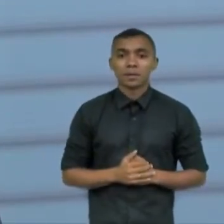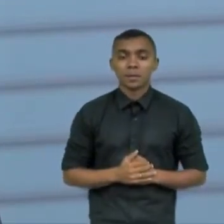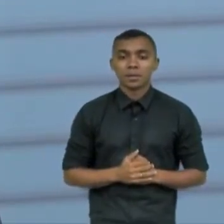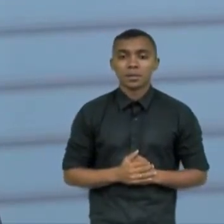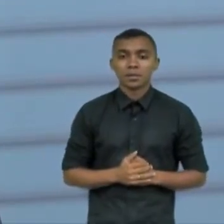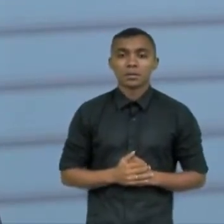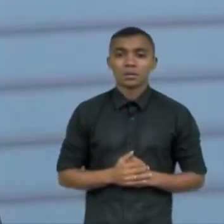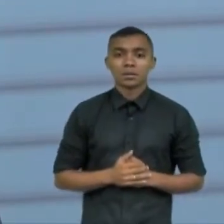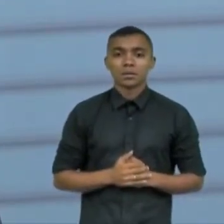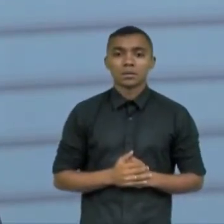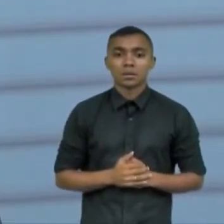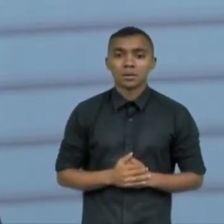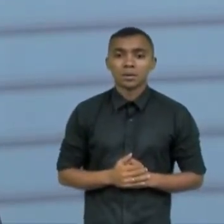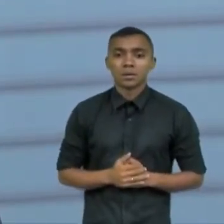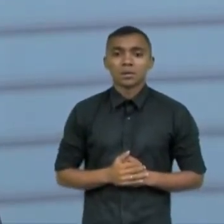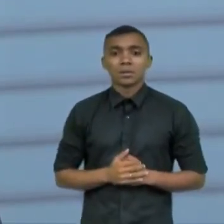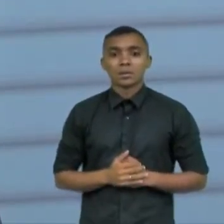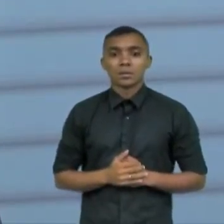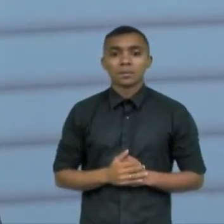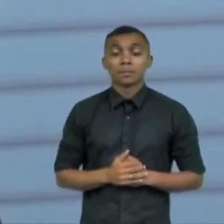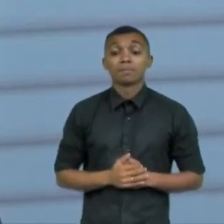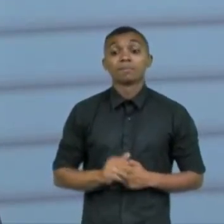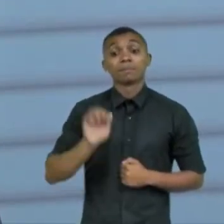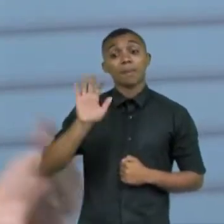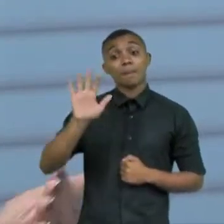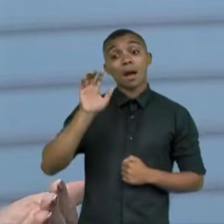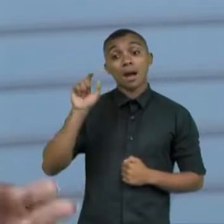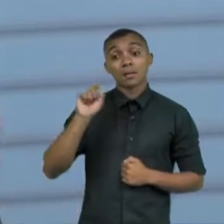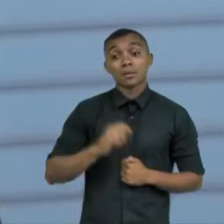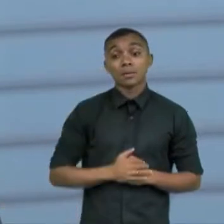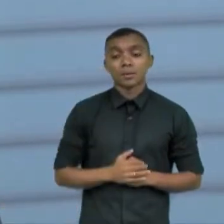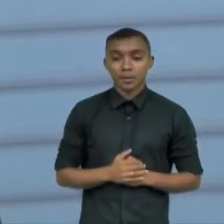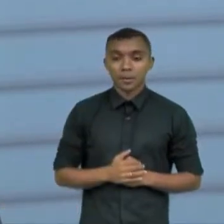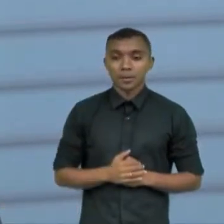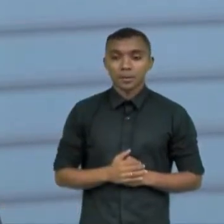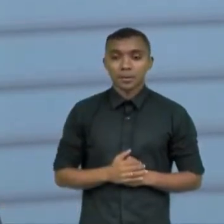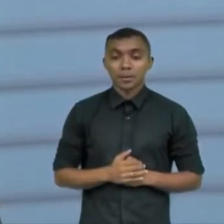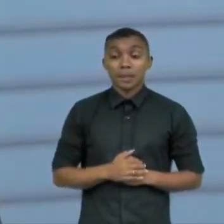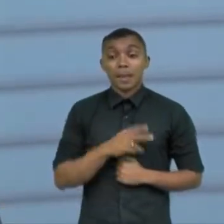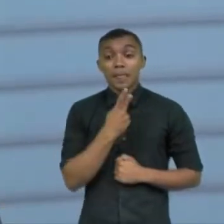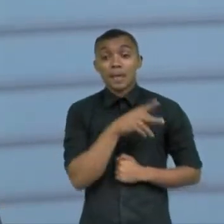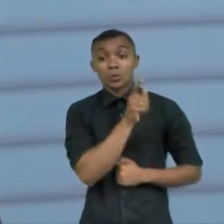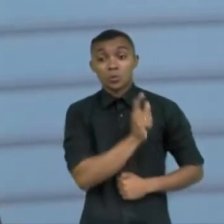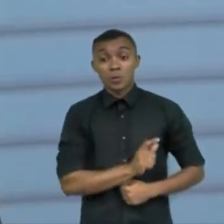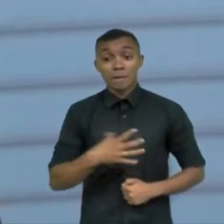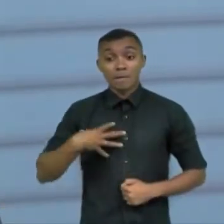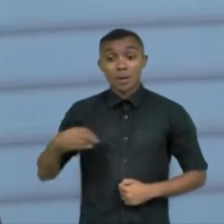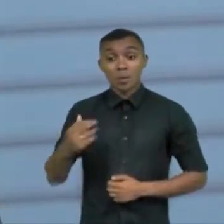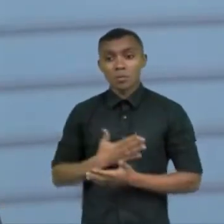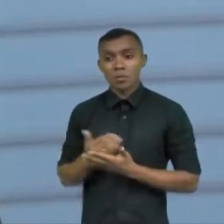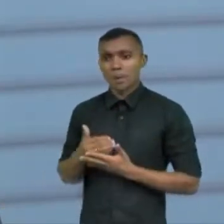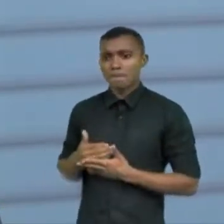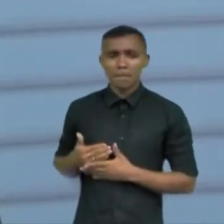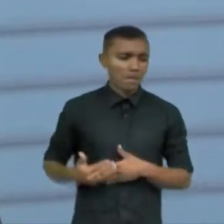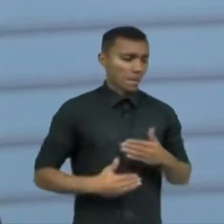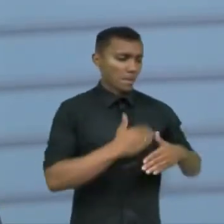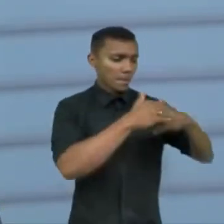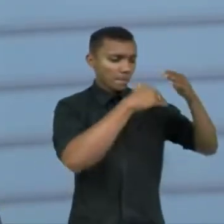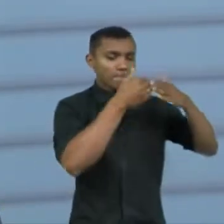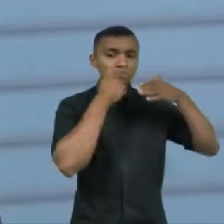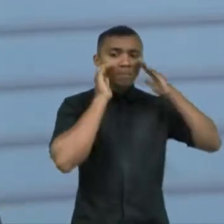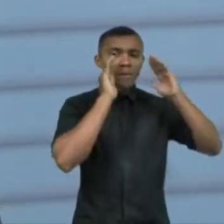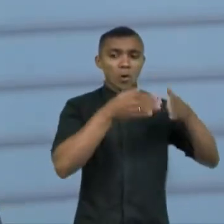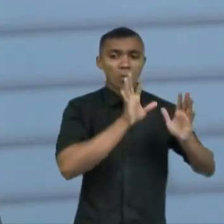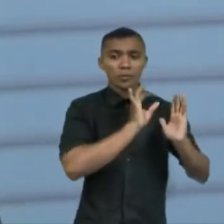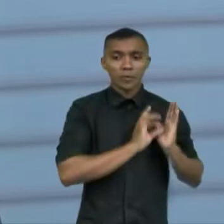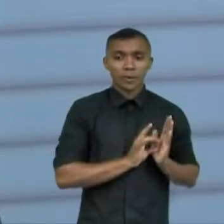solicitado pelos outros médicos mas depois disso a evolução dela quando iniciou o tratamento realmente direcionado